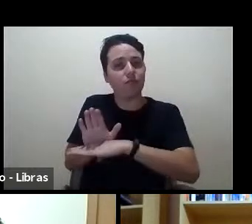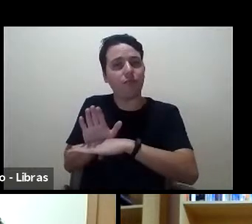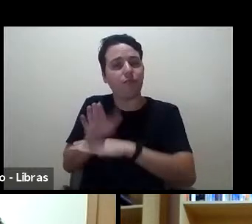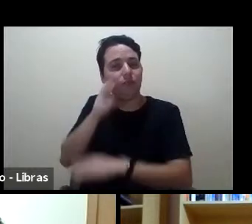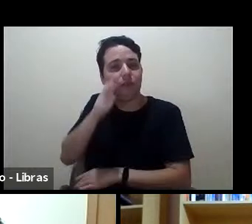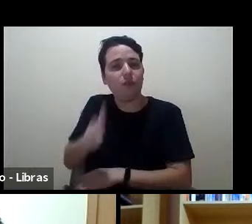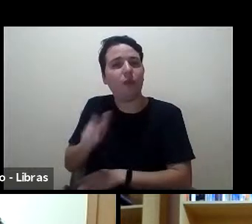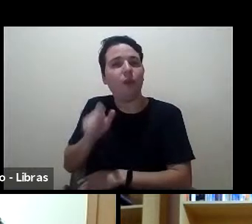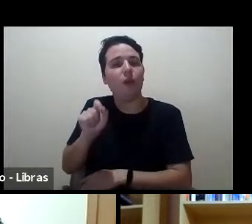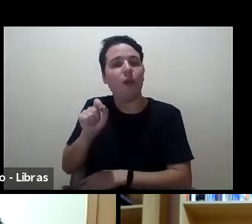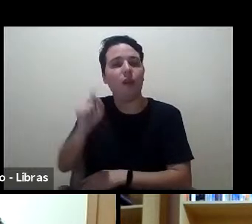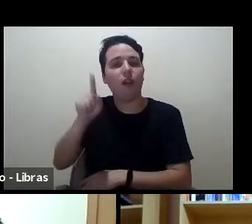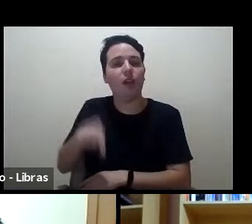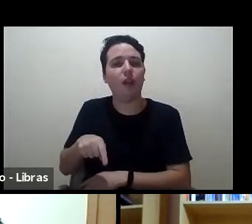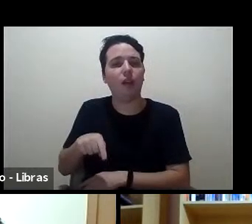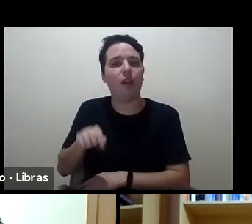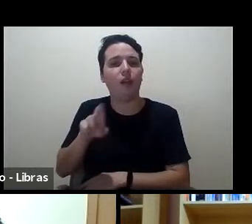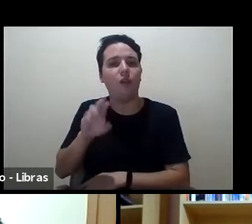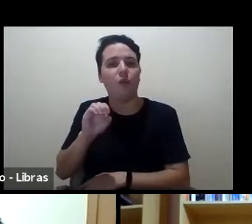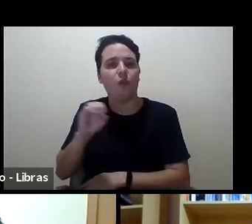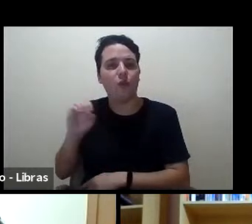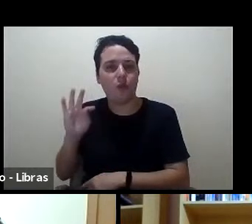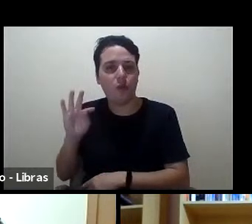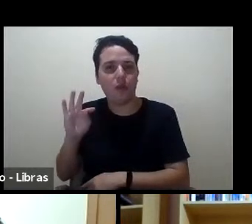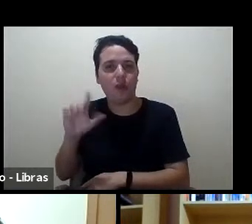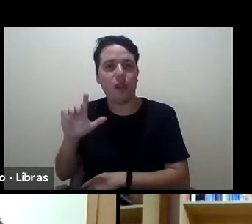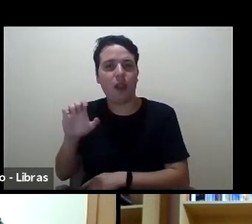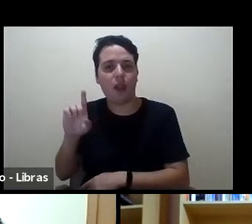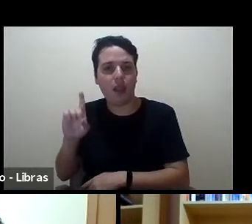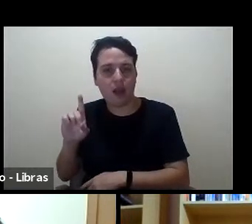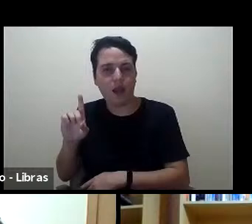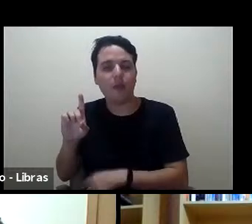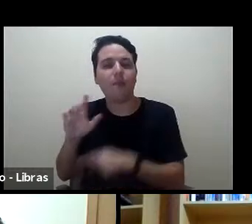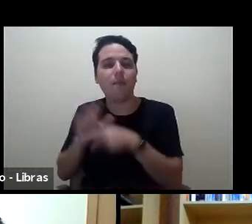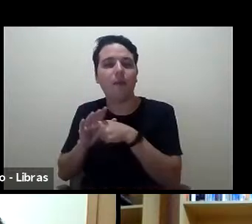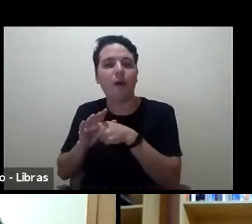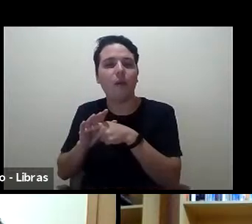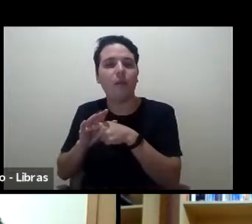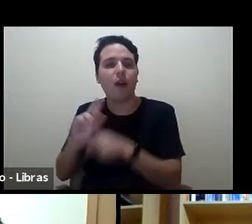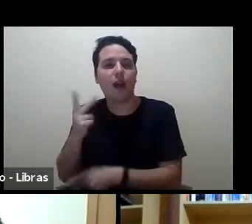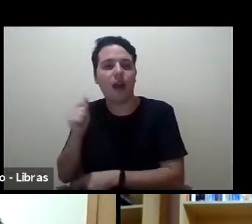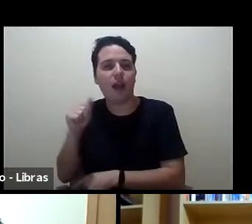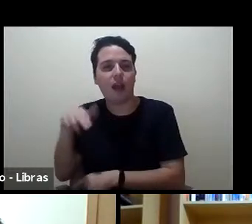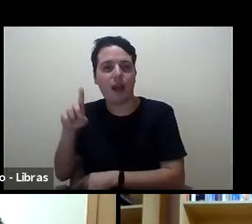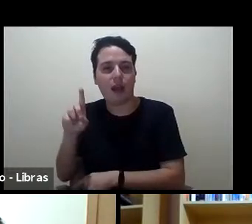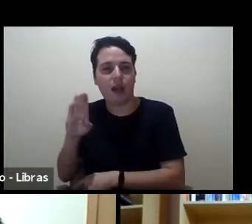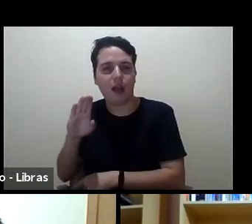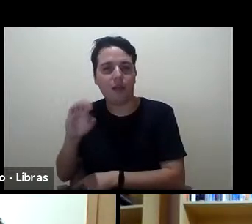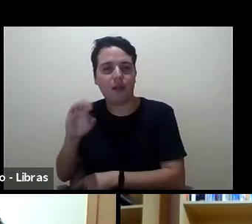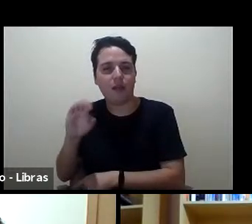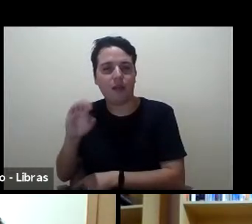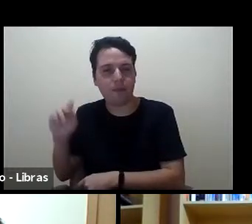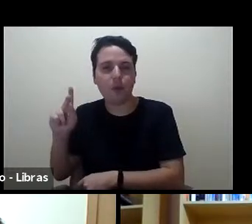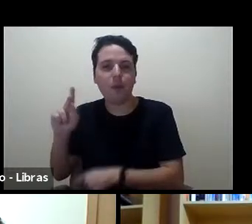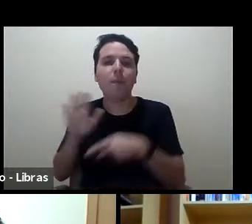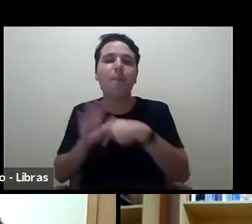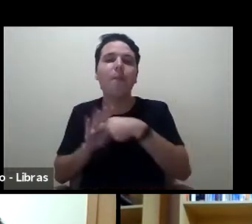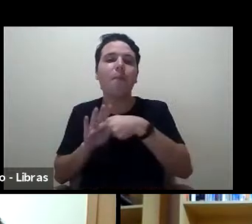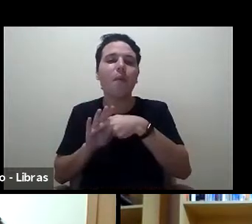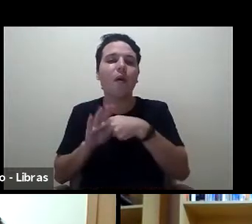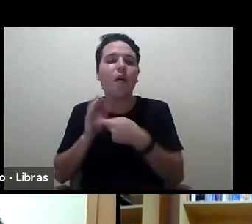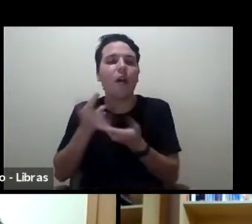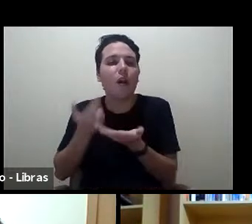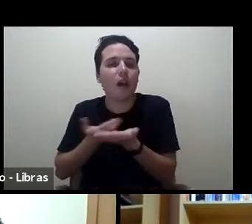os Rootledge International Handbooks, de educação crítica e de sociologia da educação, onde ele